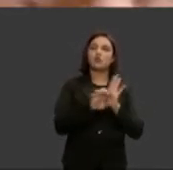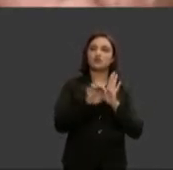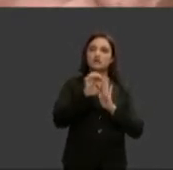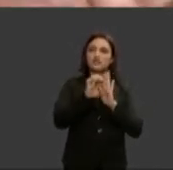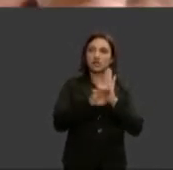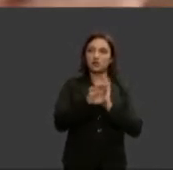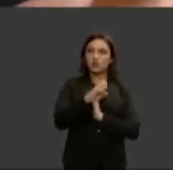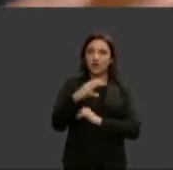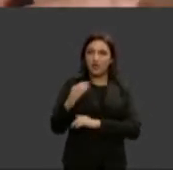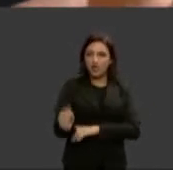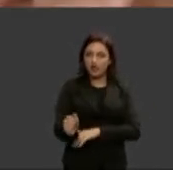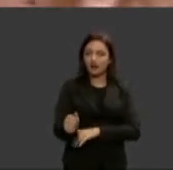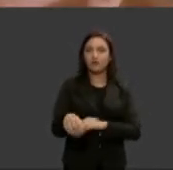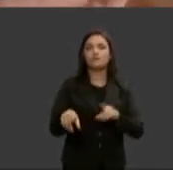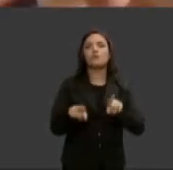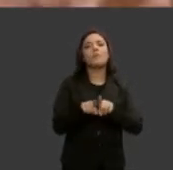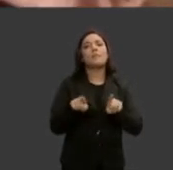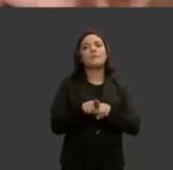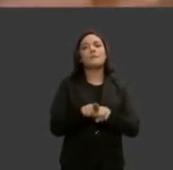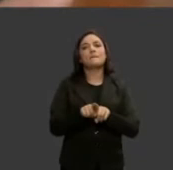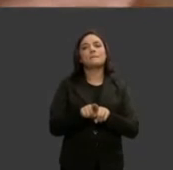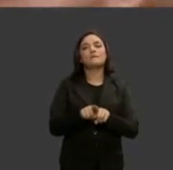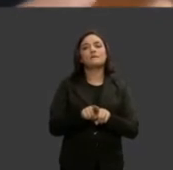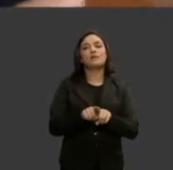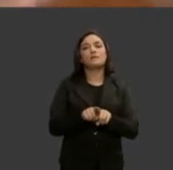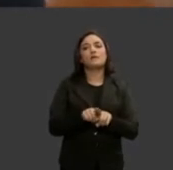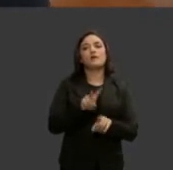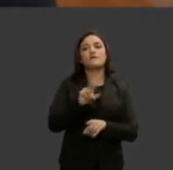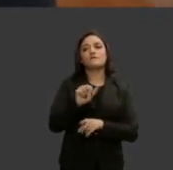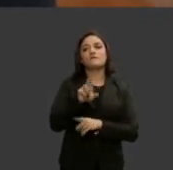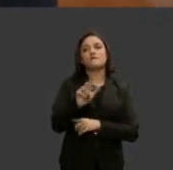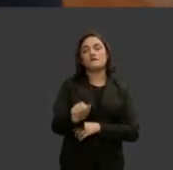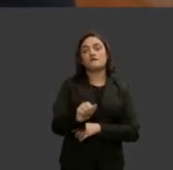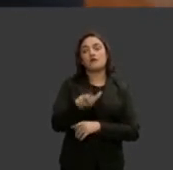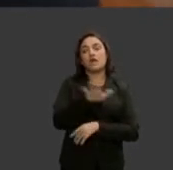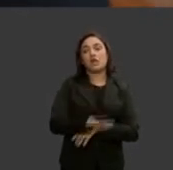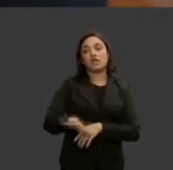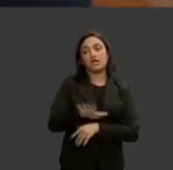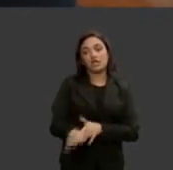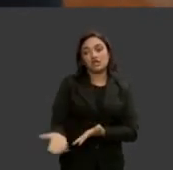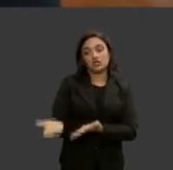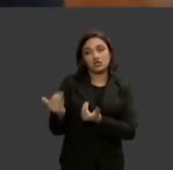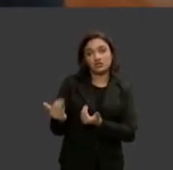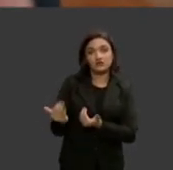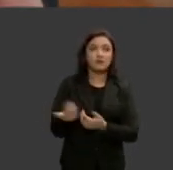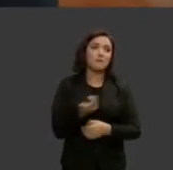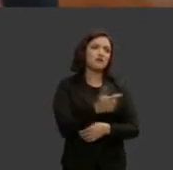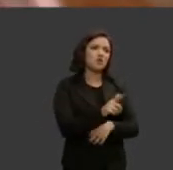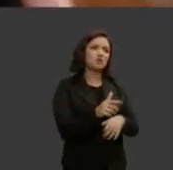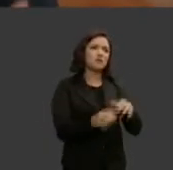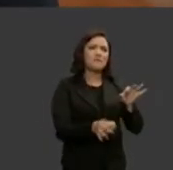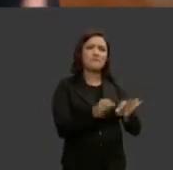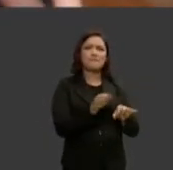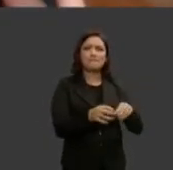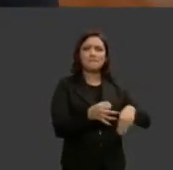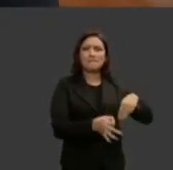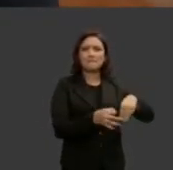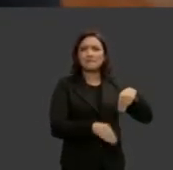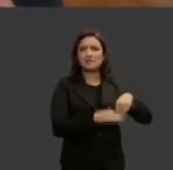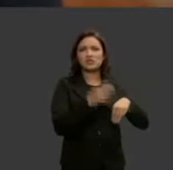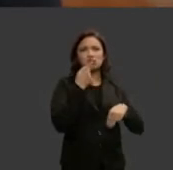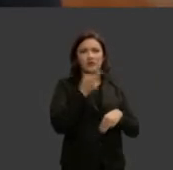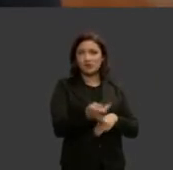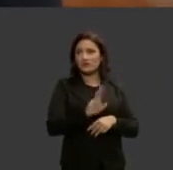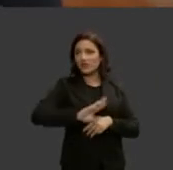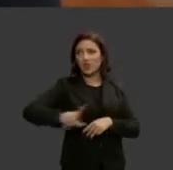vara de família da criança desculpa a vara da criança e adolescente e outro entendendo que não que era o caso da aplicação da lei Maria